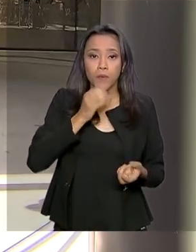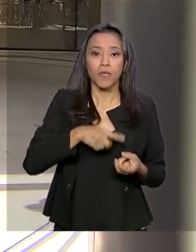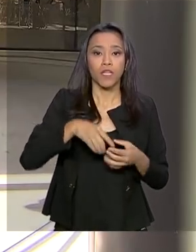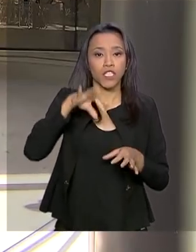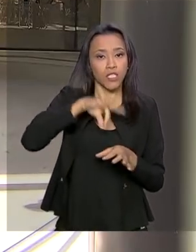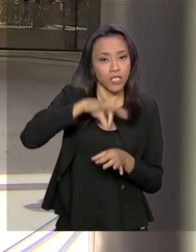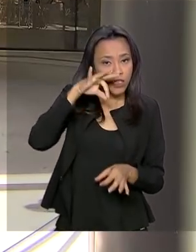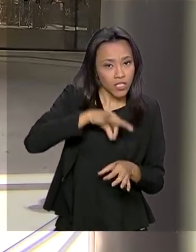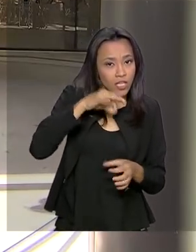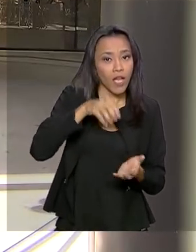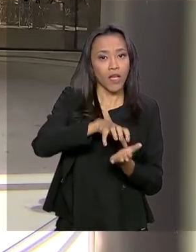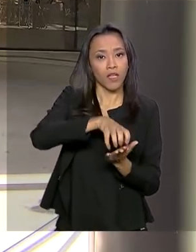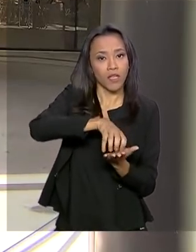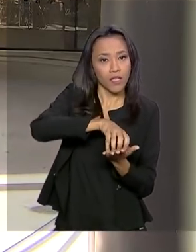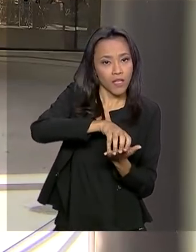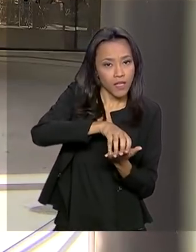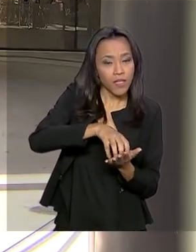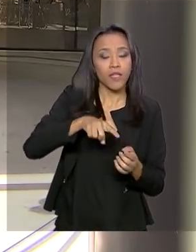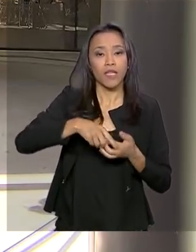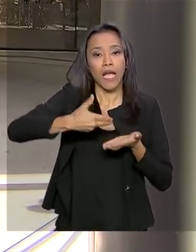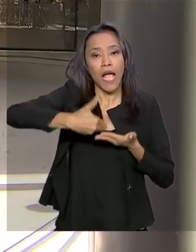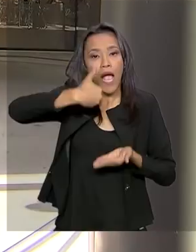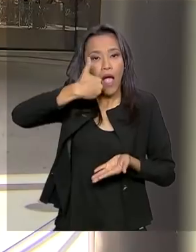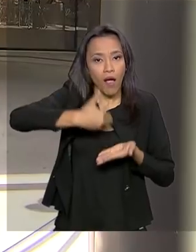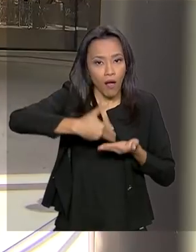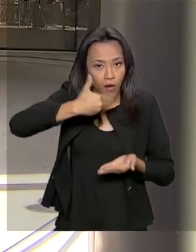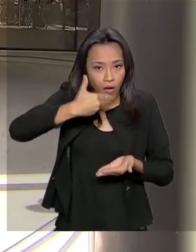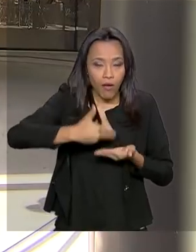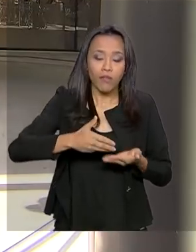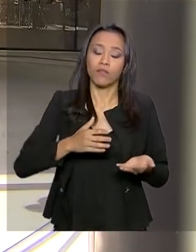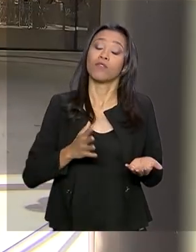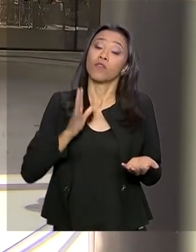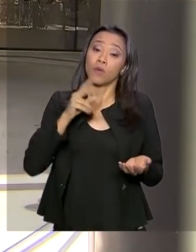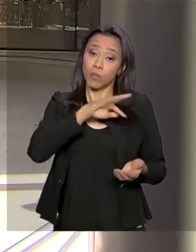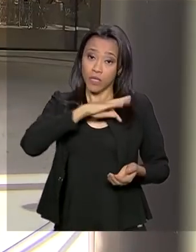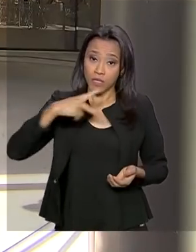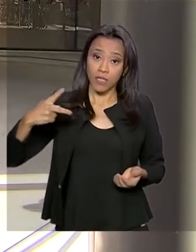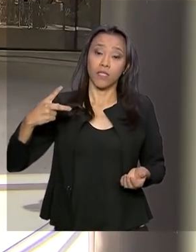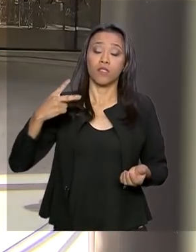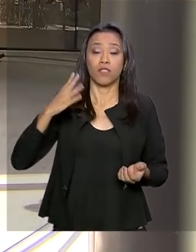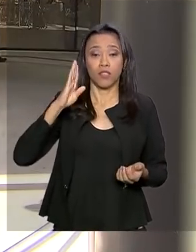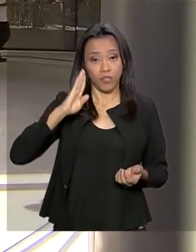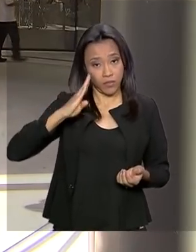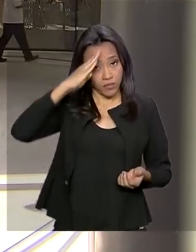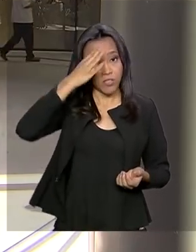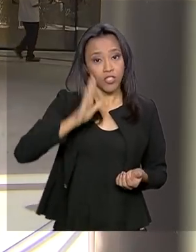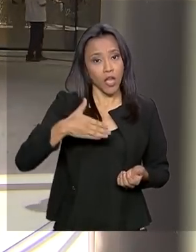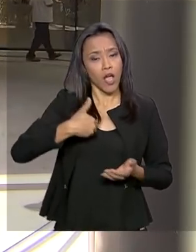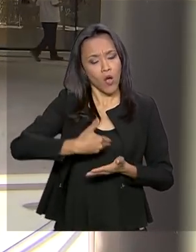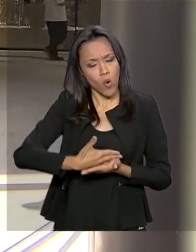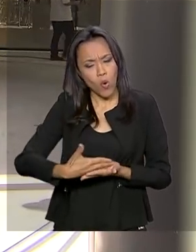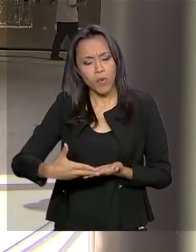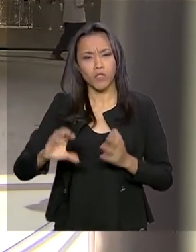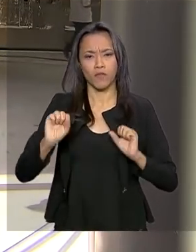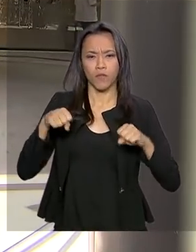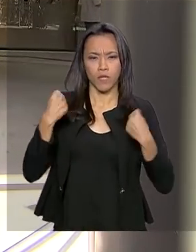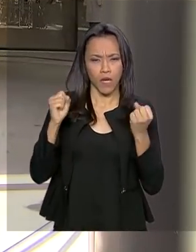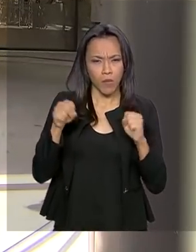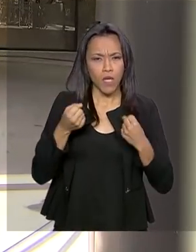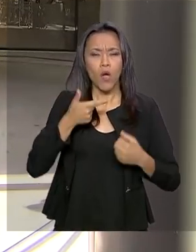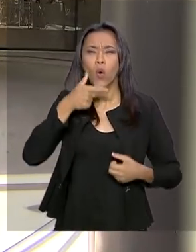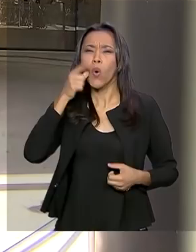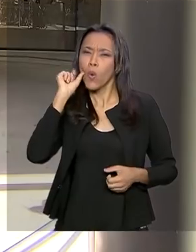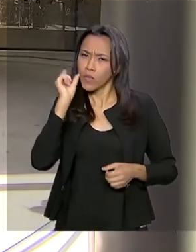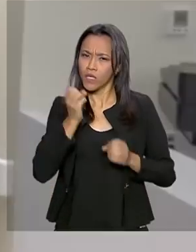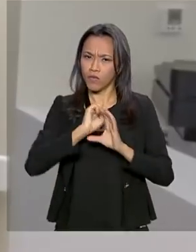chá, gelatina e caldo ralo. O presidente já iniciou exercícios de fisioterapia, inclusive em um vídeo divulgado